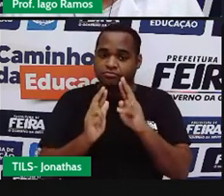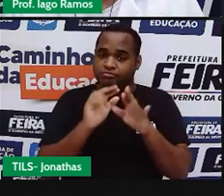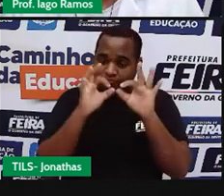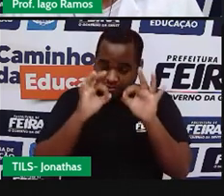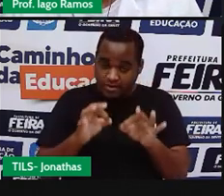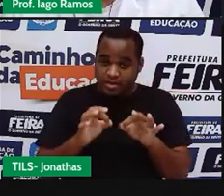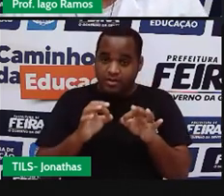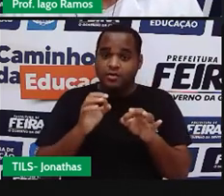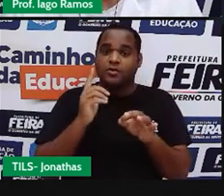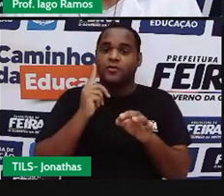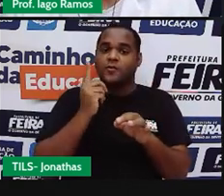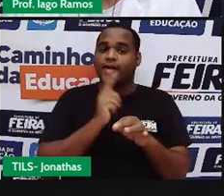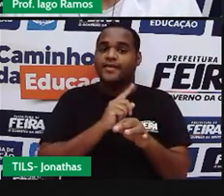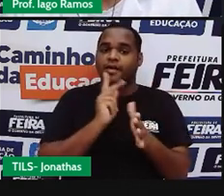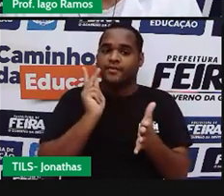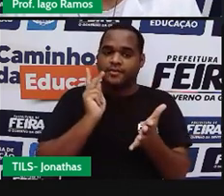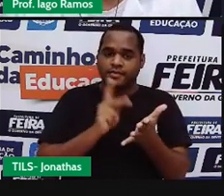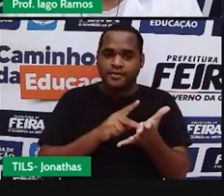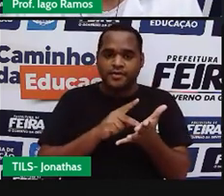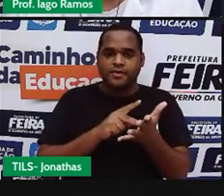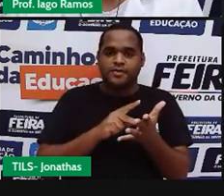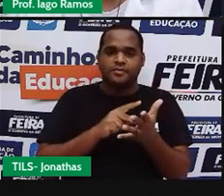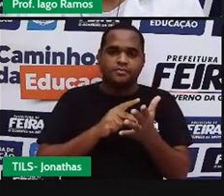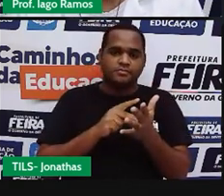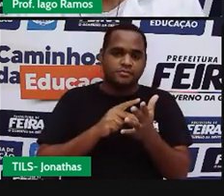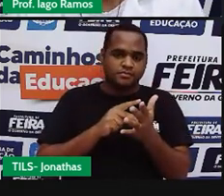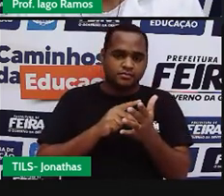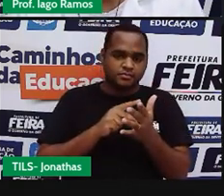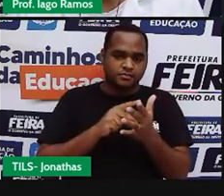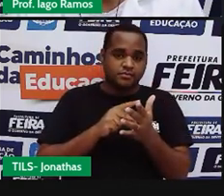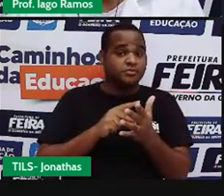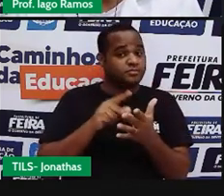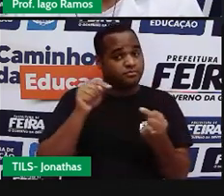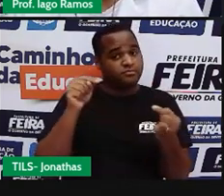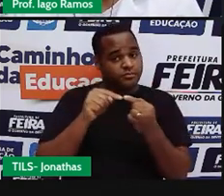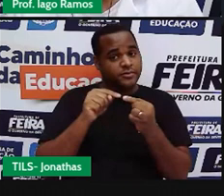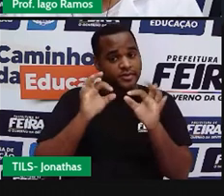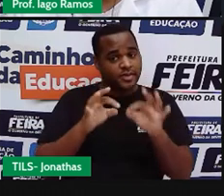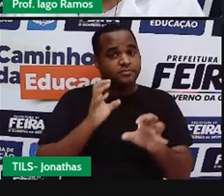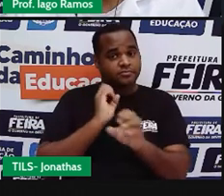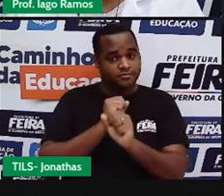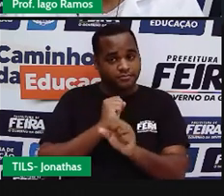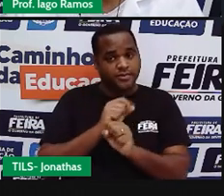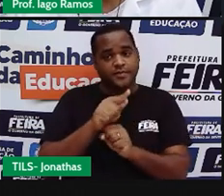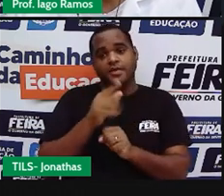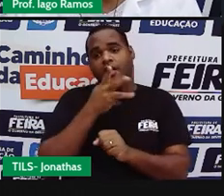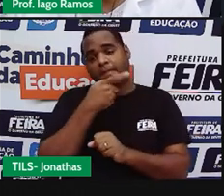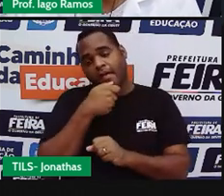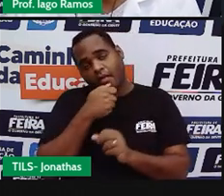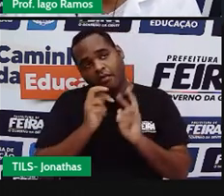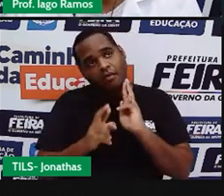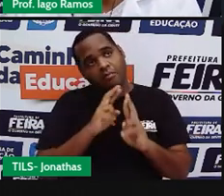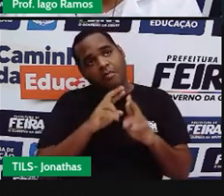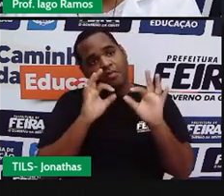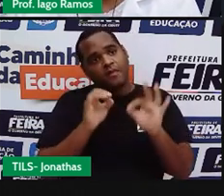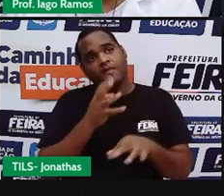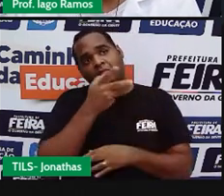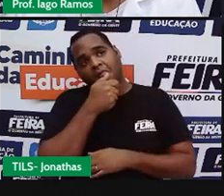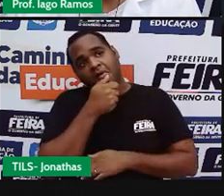responder corretamente, maior a sua pontuação. Quanto mais lento você fica pra responder,